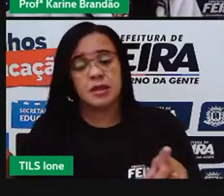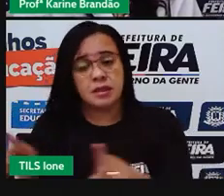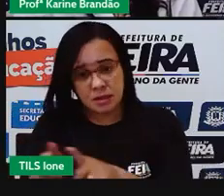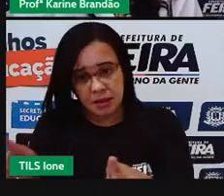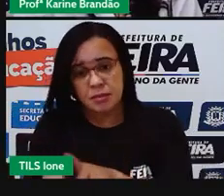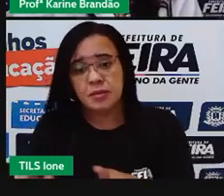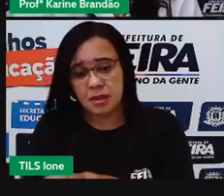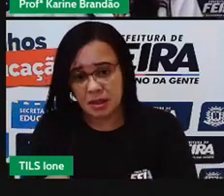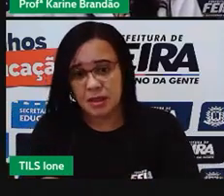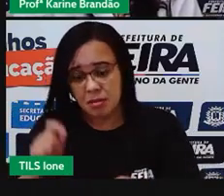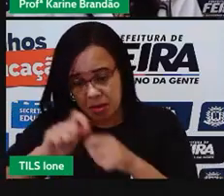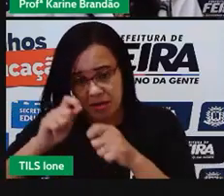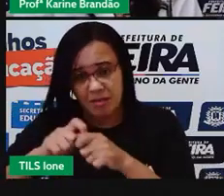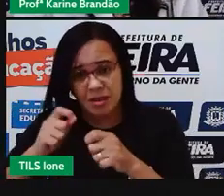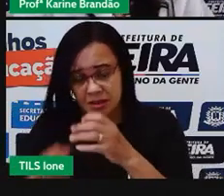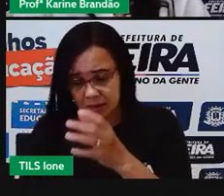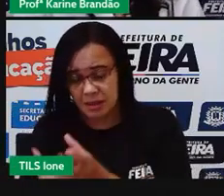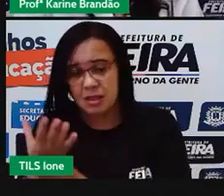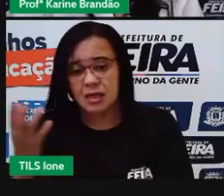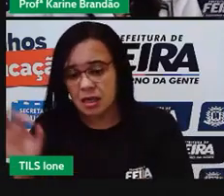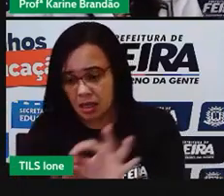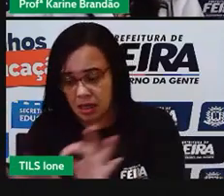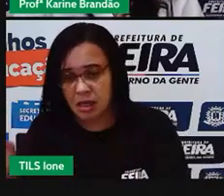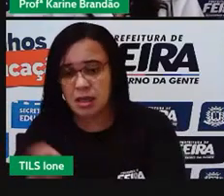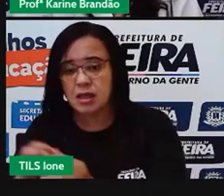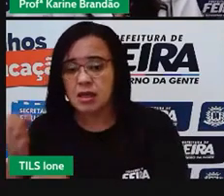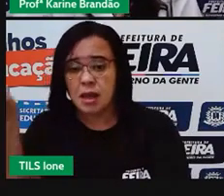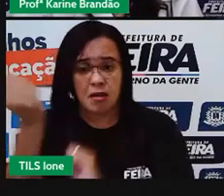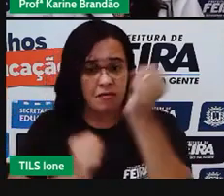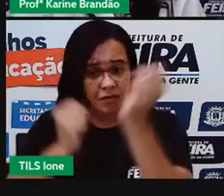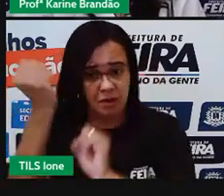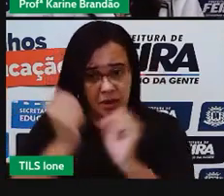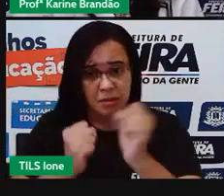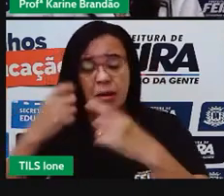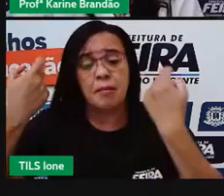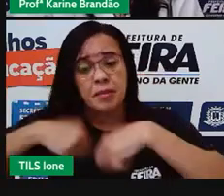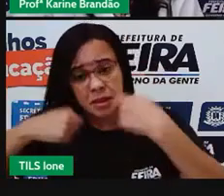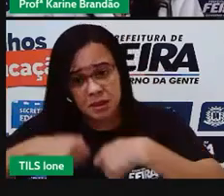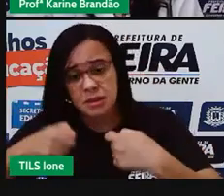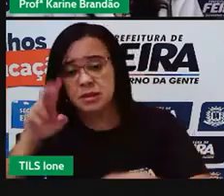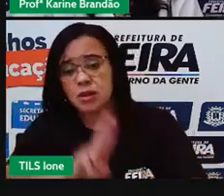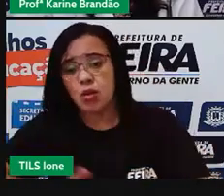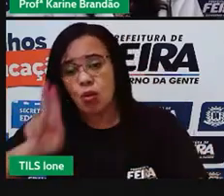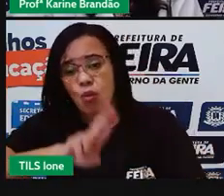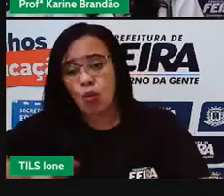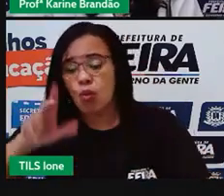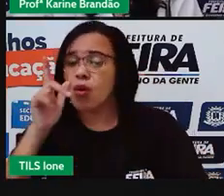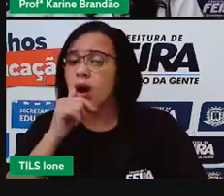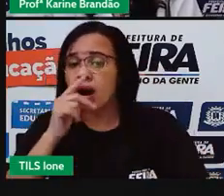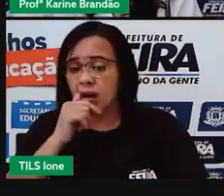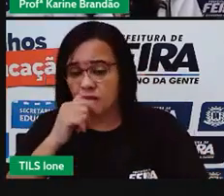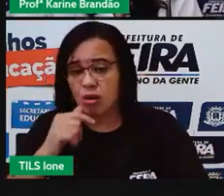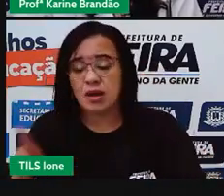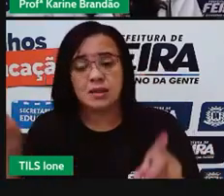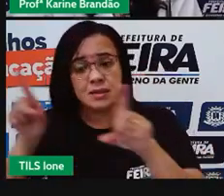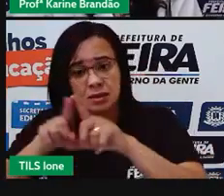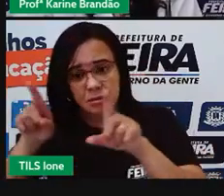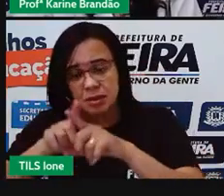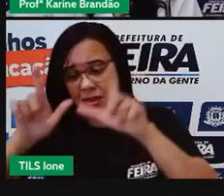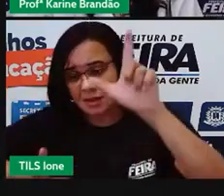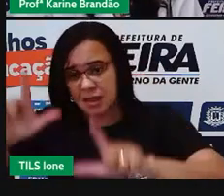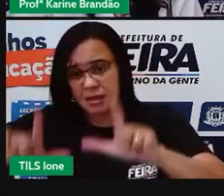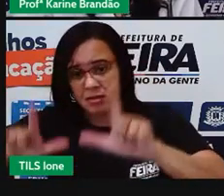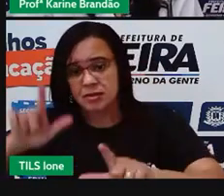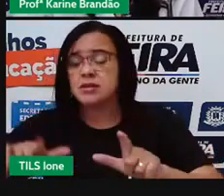gasto de água para a produção dessas roupas, desses instrumentos, né? Então, uma TV, 30 mil litros de água,